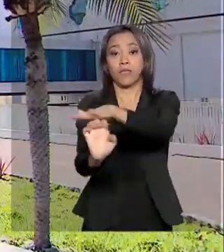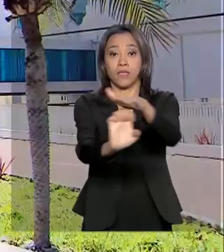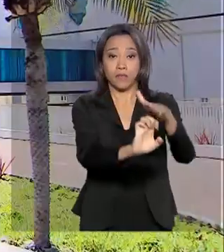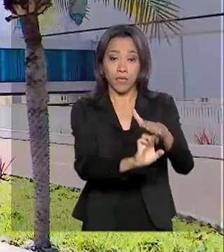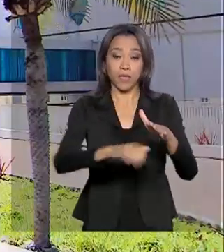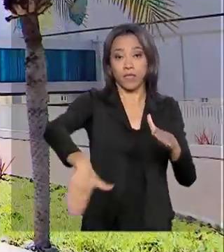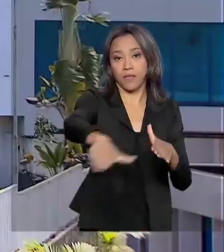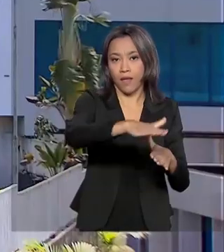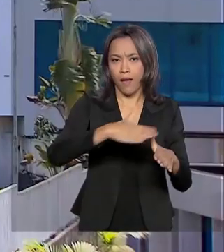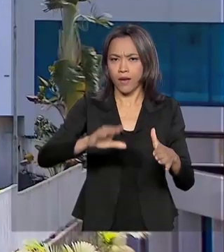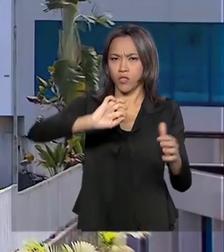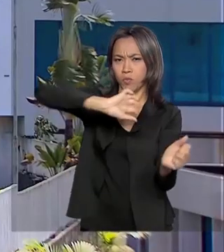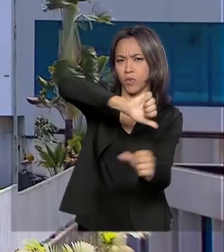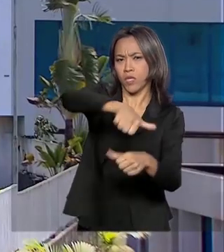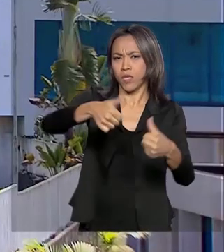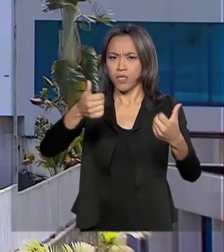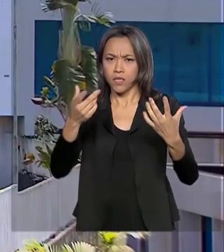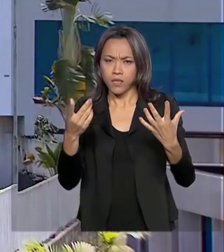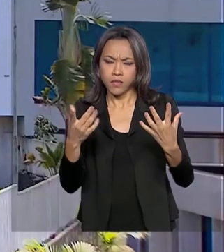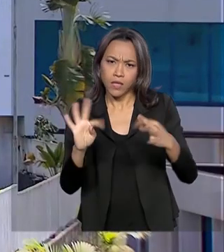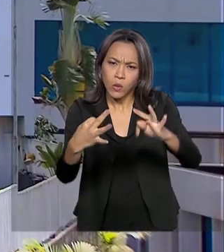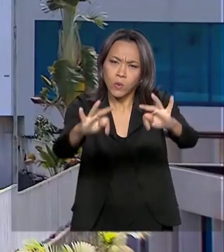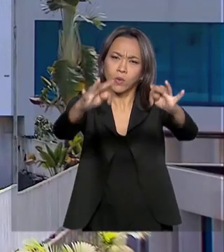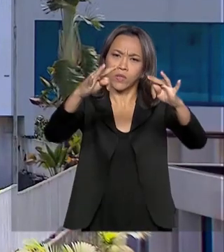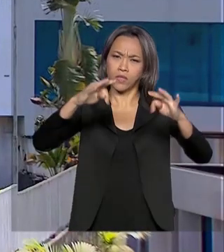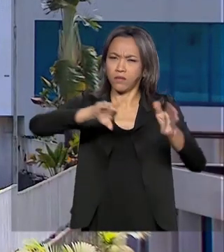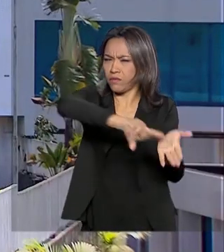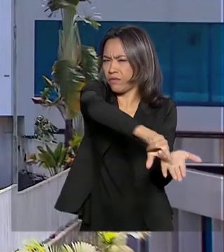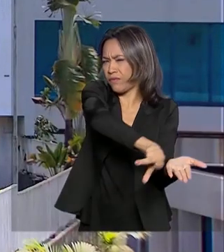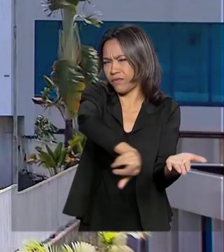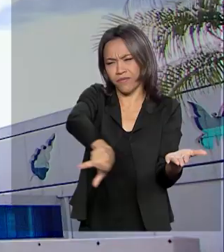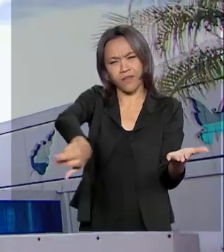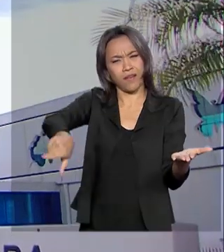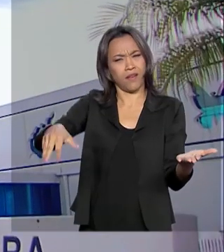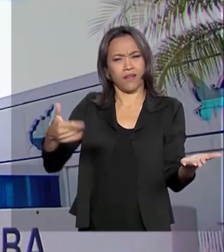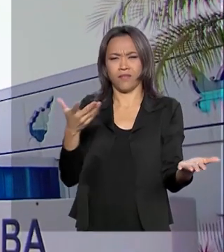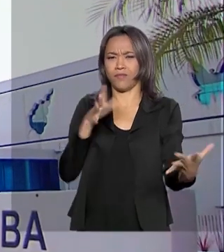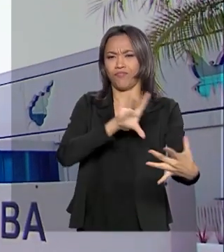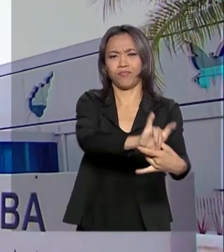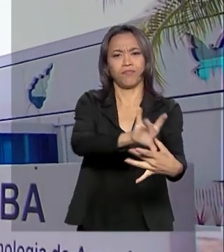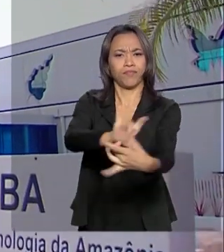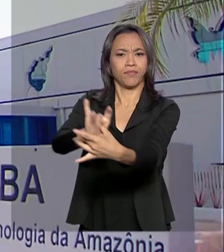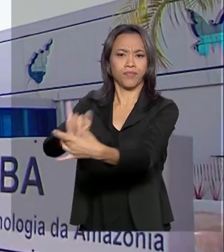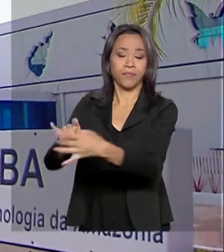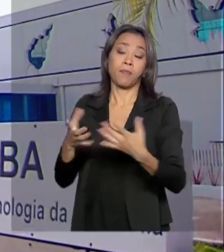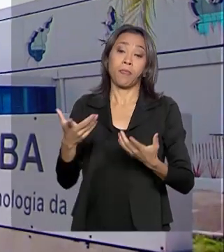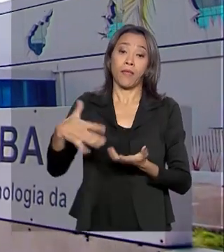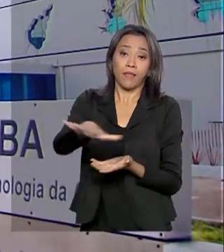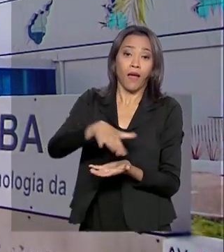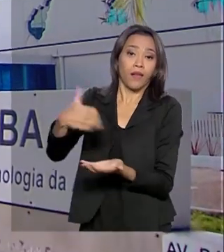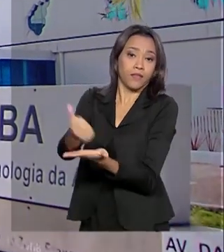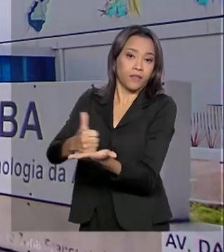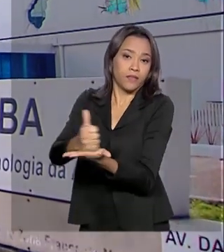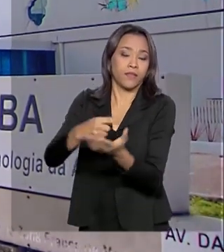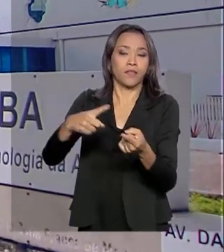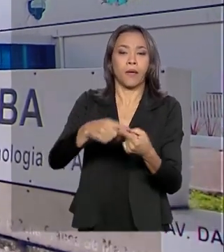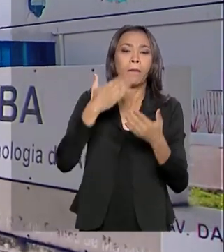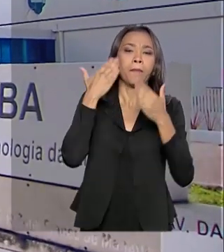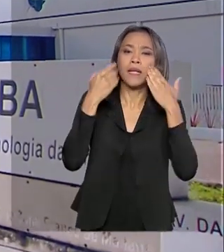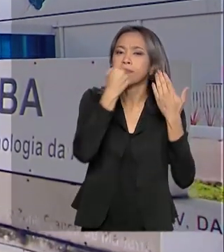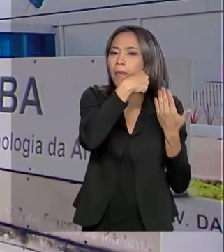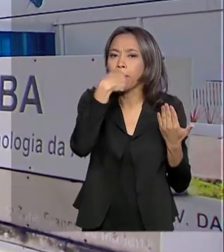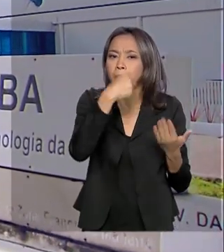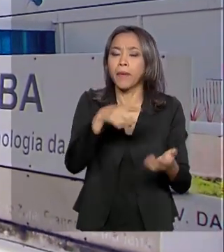industrialização de produtos naturais em suas mais diversas aplicações. De produtos farmacêuticos, cosméticos e